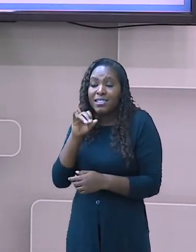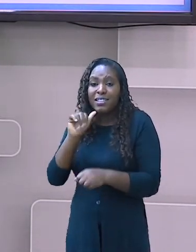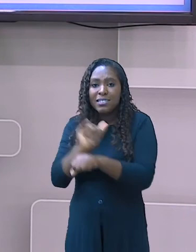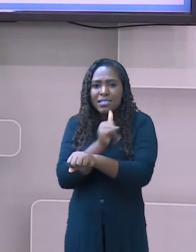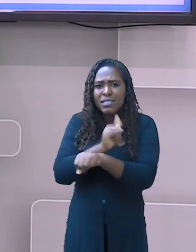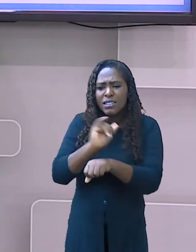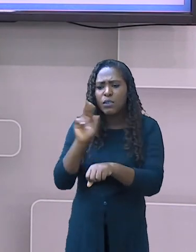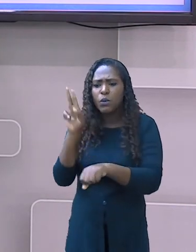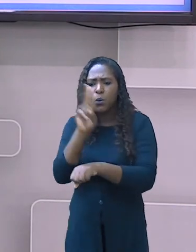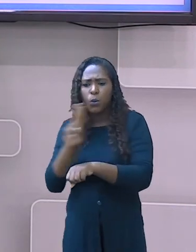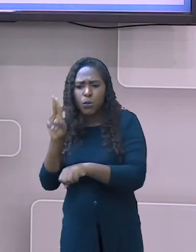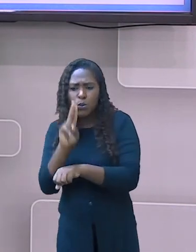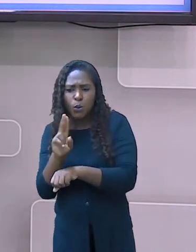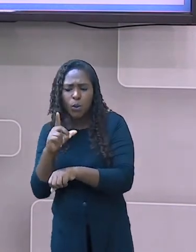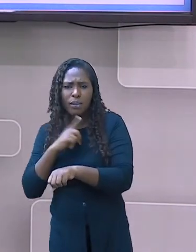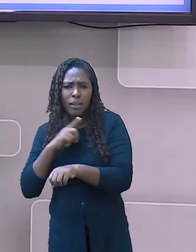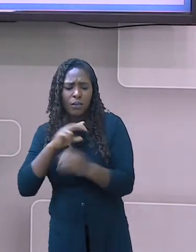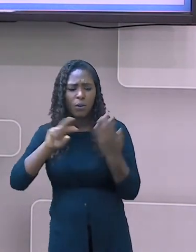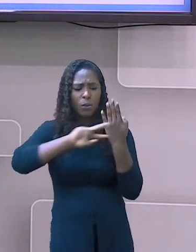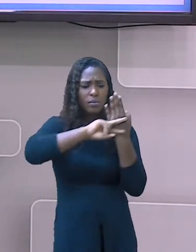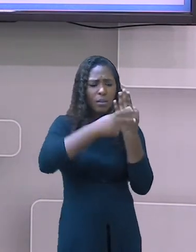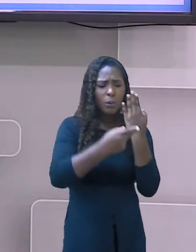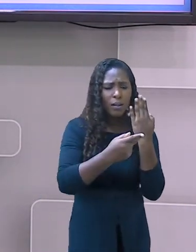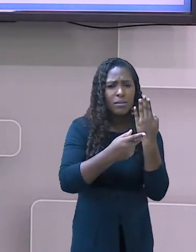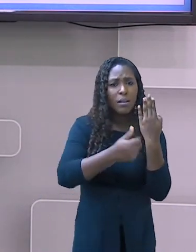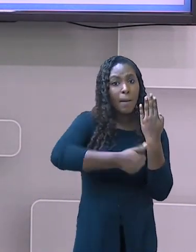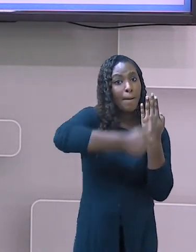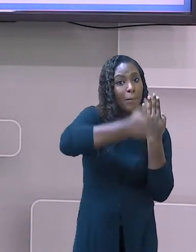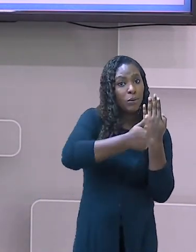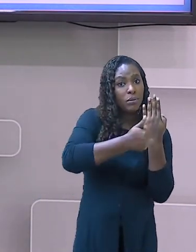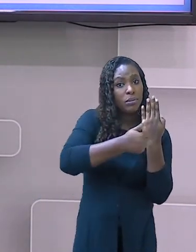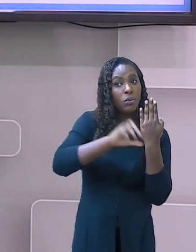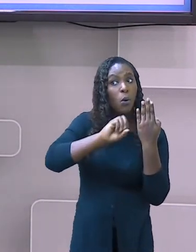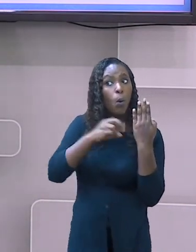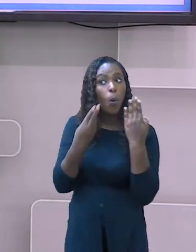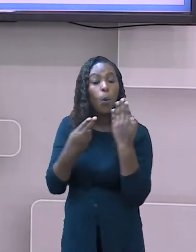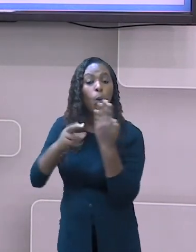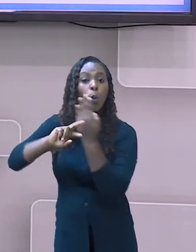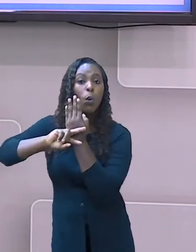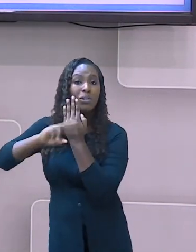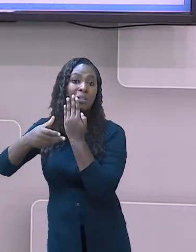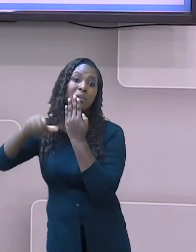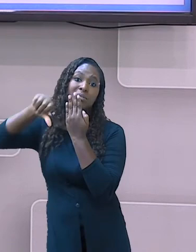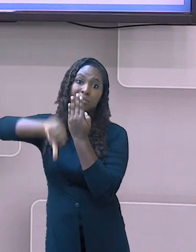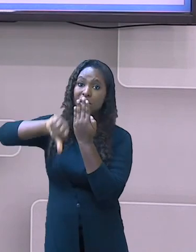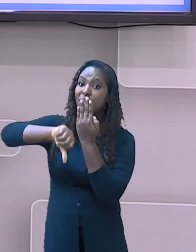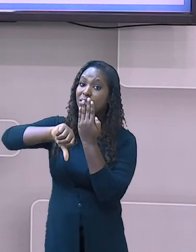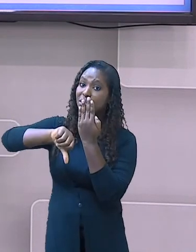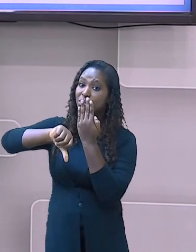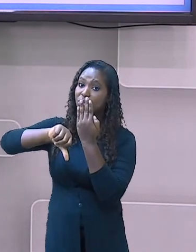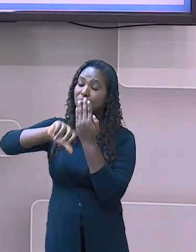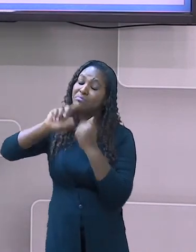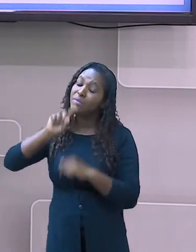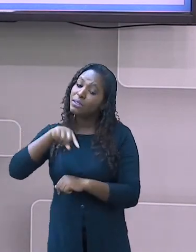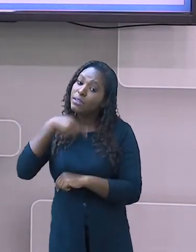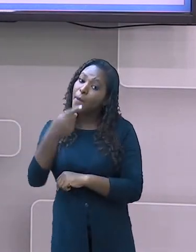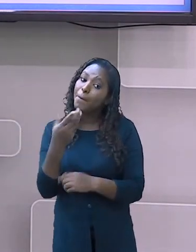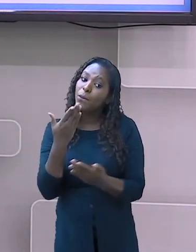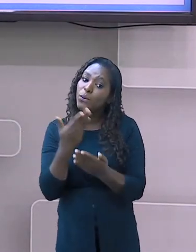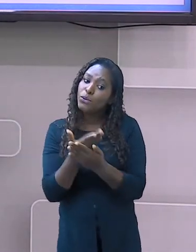aspectos positivos ou negativos. No decorrer de outras aulas que vamos